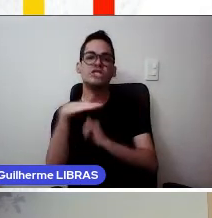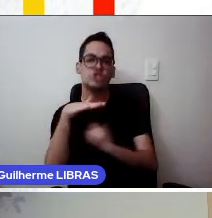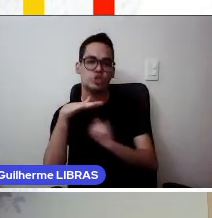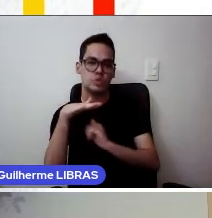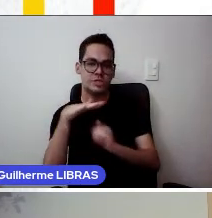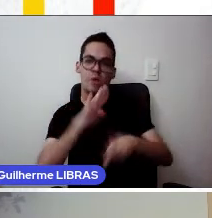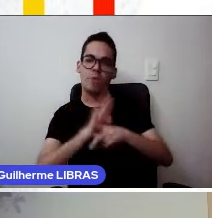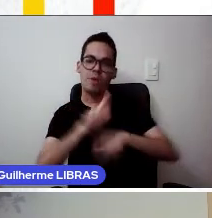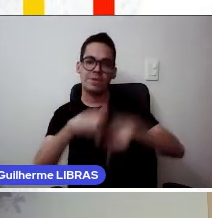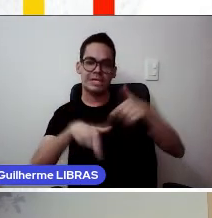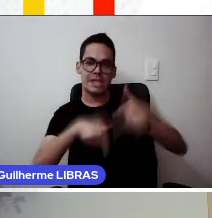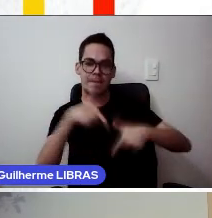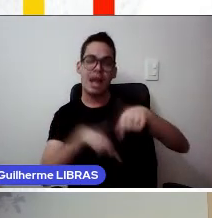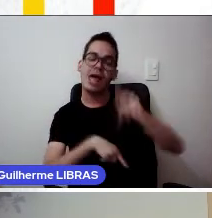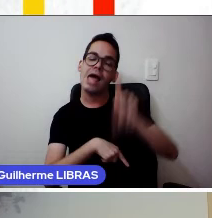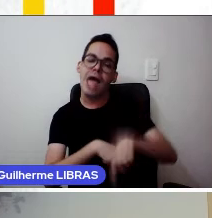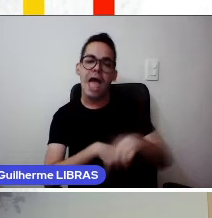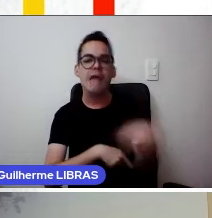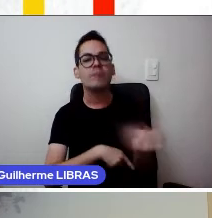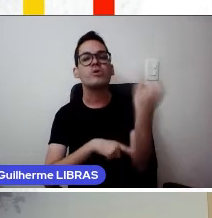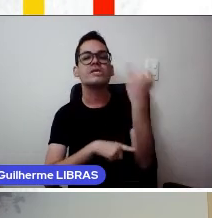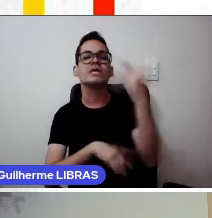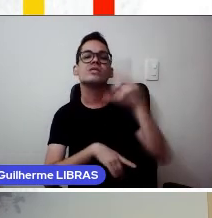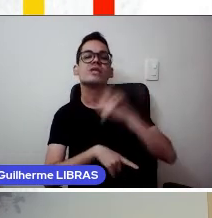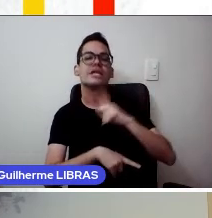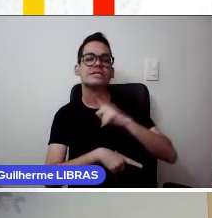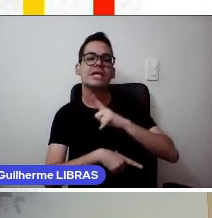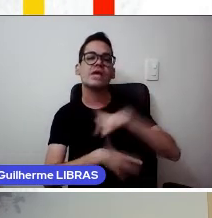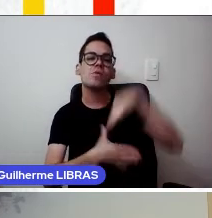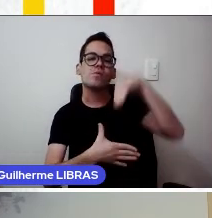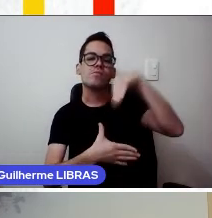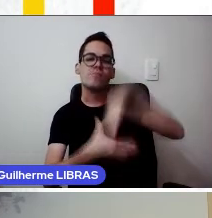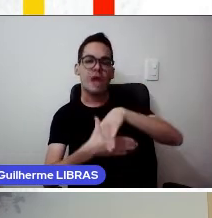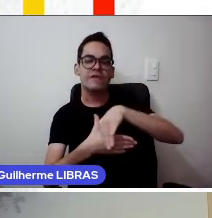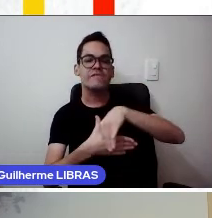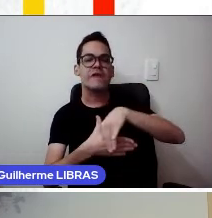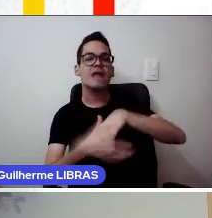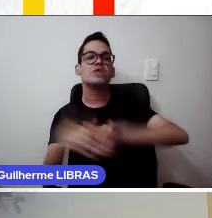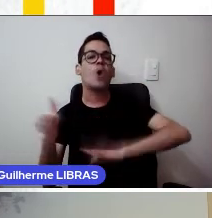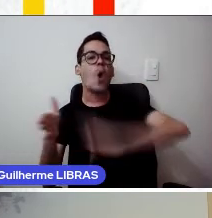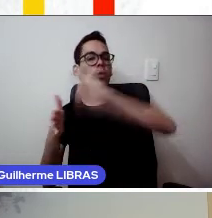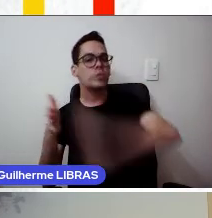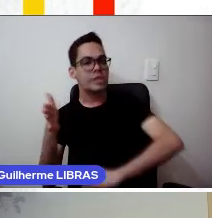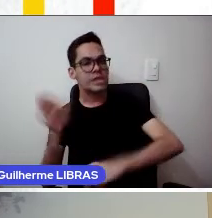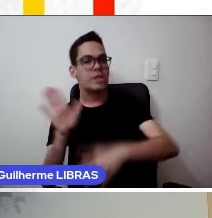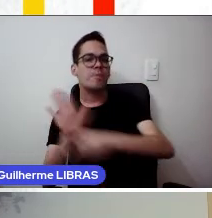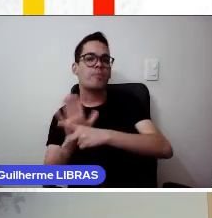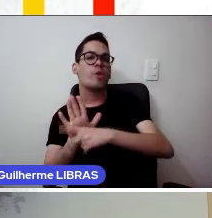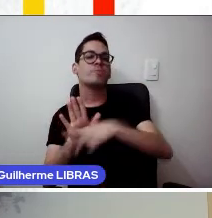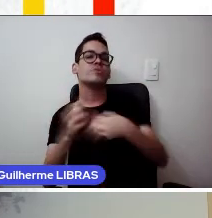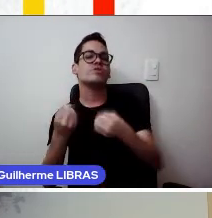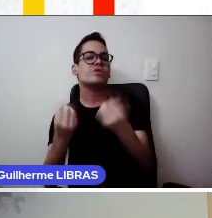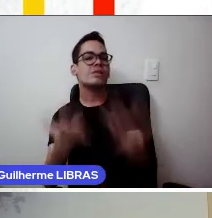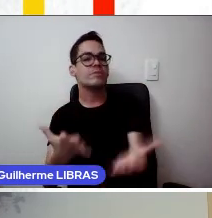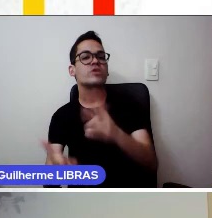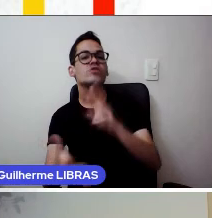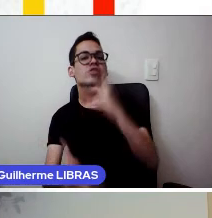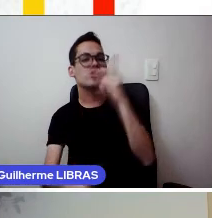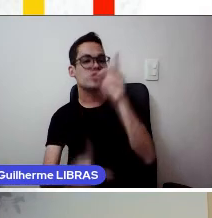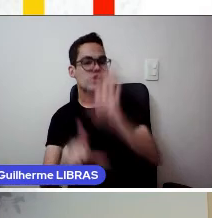que atuem, é importante que estes tenham arquivados os seus termos de seção de uso de imagem e voz,